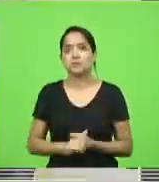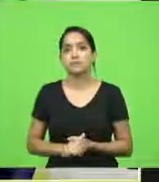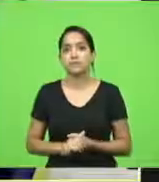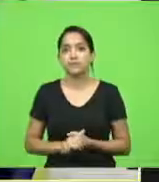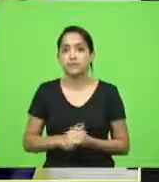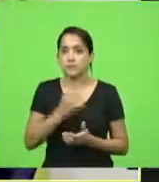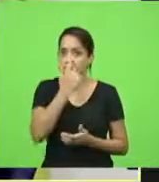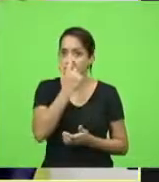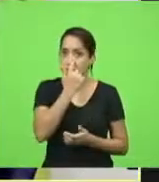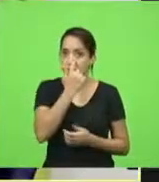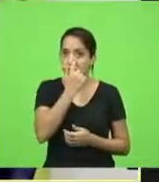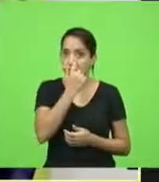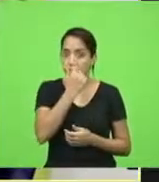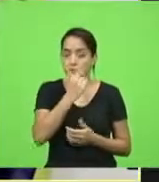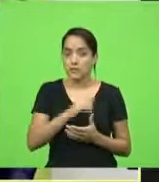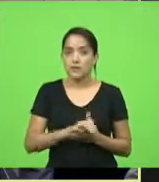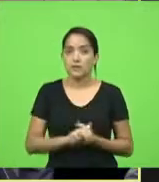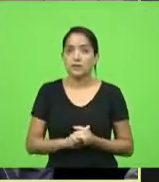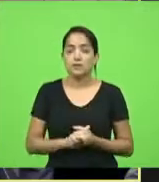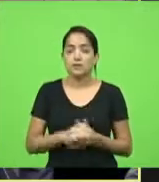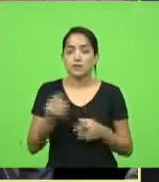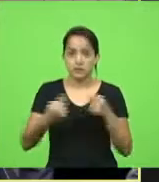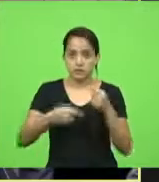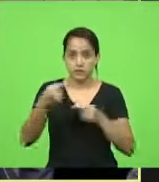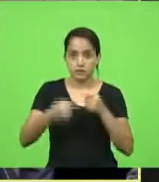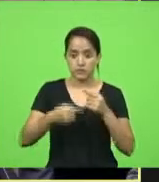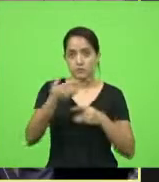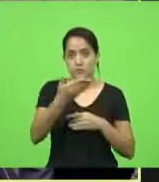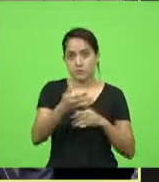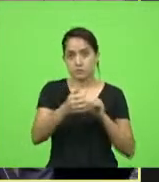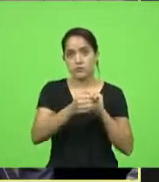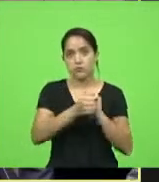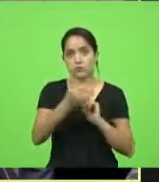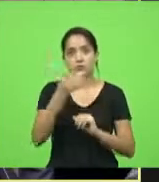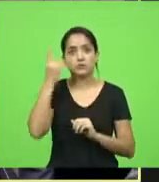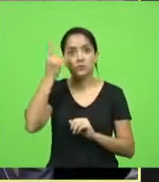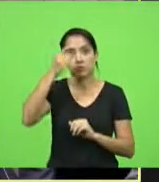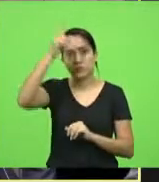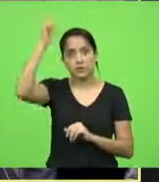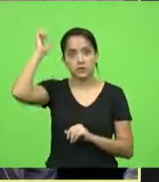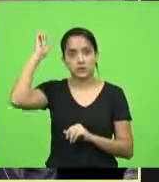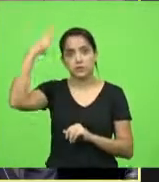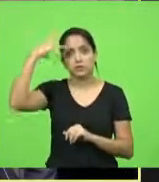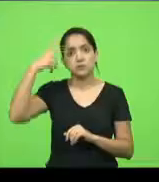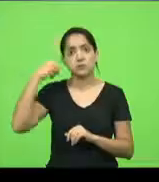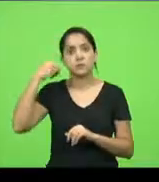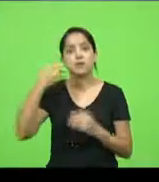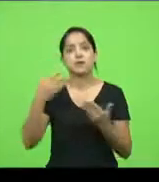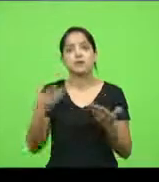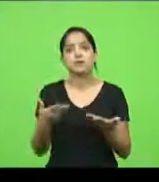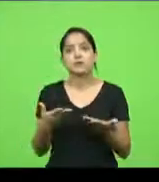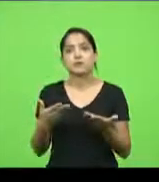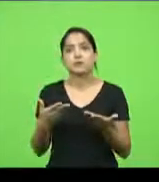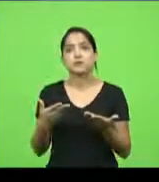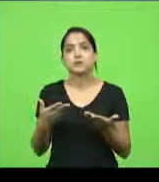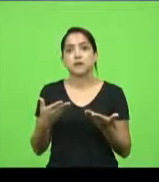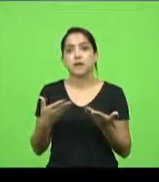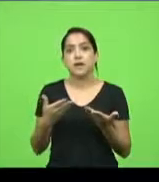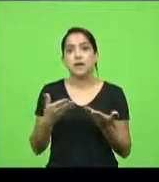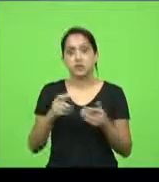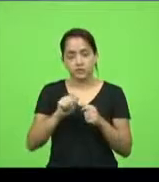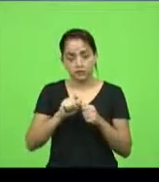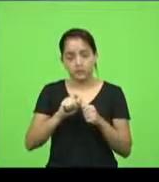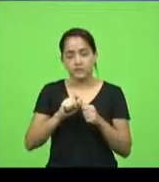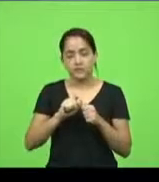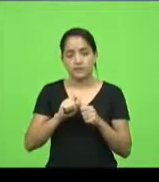deputado Mussolini. Deputado Kennedy, eu estava justamente discutindo aqui com o deputado Lima e a deputada Luciana Carminati, que nós vamos fazer exatamente